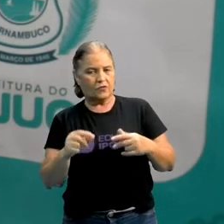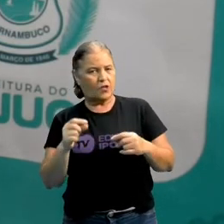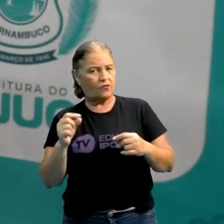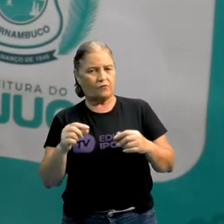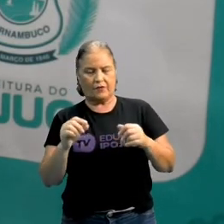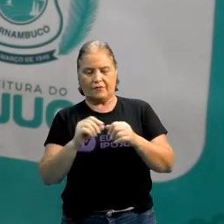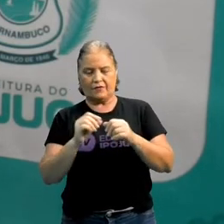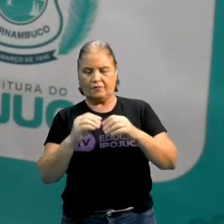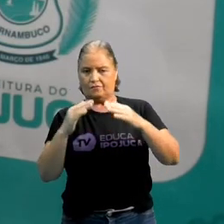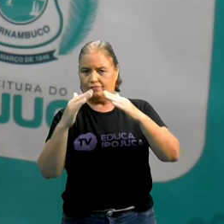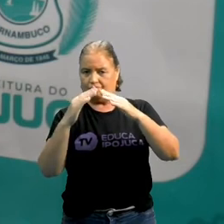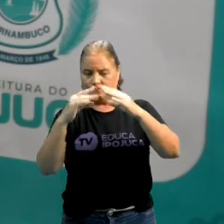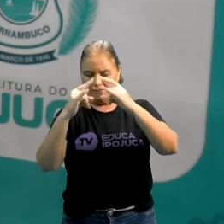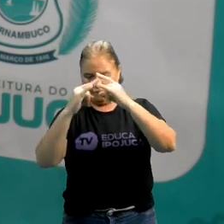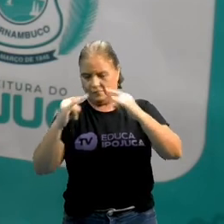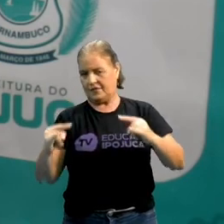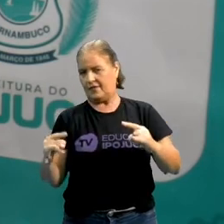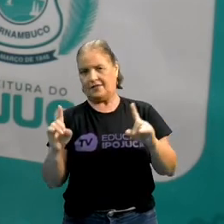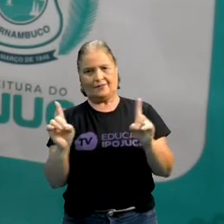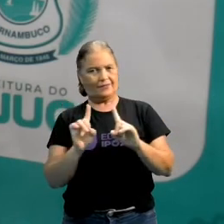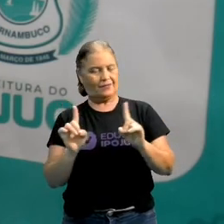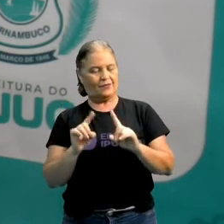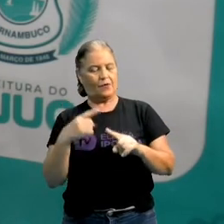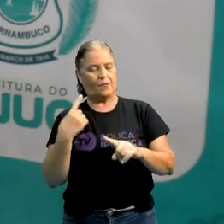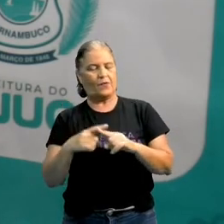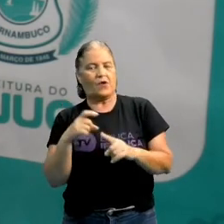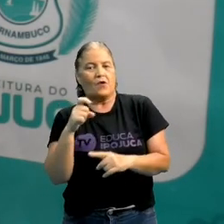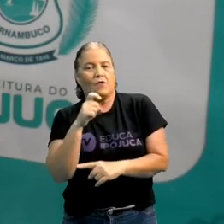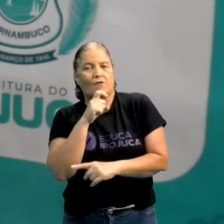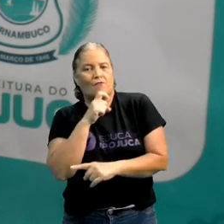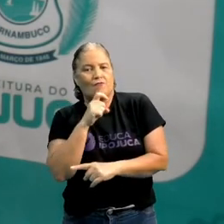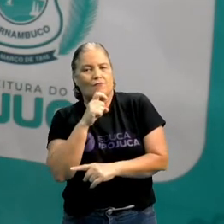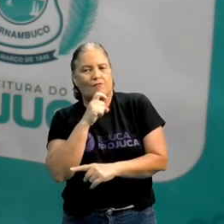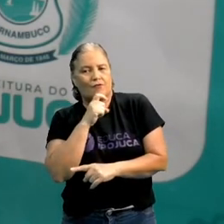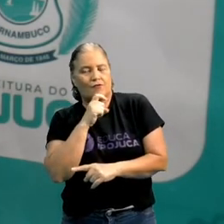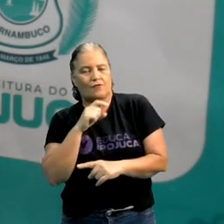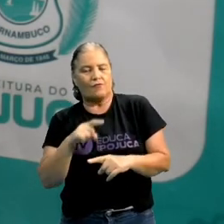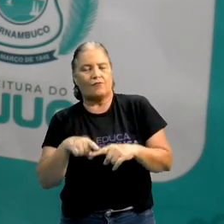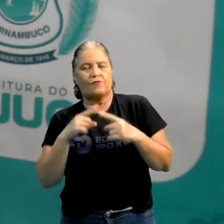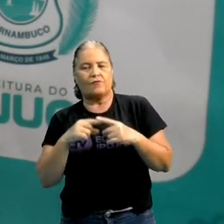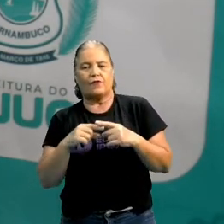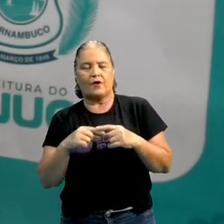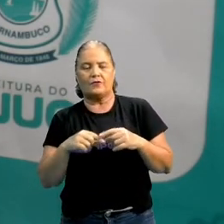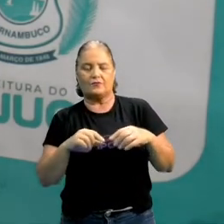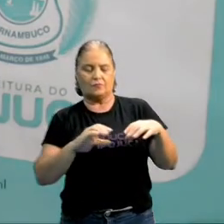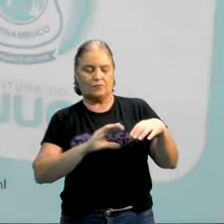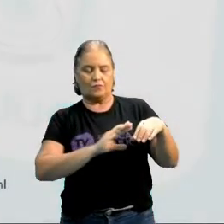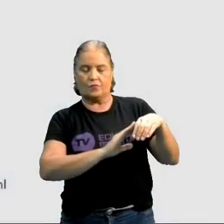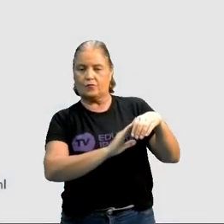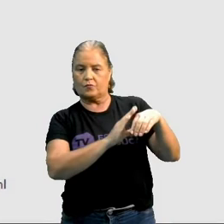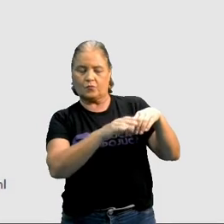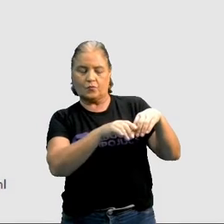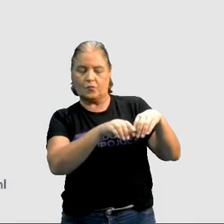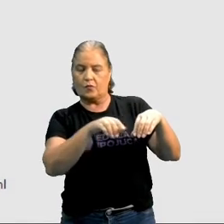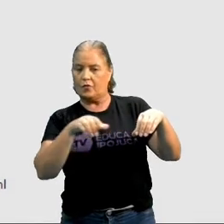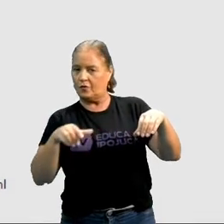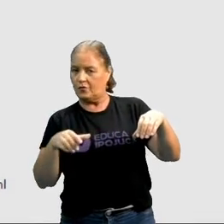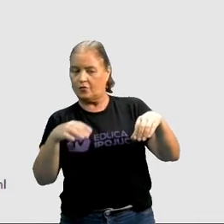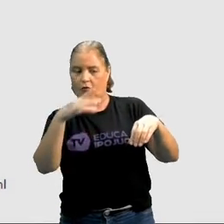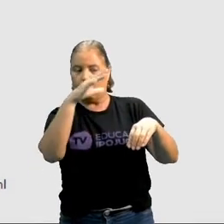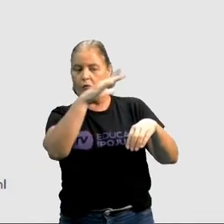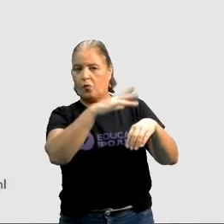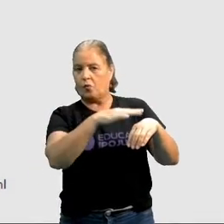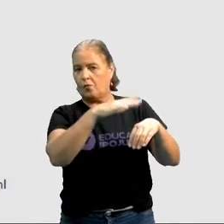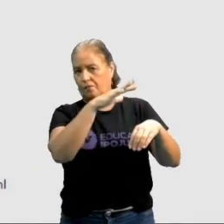Porque a barraca vai fazer frio. Eles fazem o que nós chamamos de iglu, que são casas feitas de gelo.